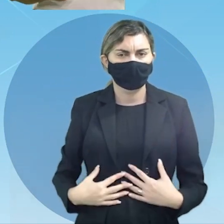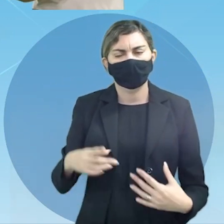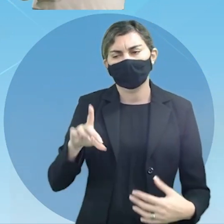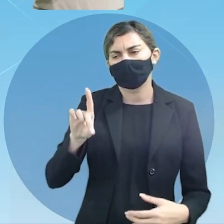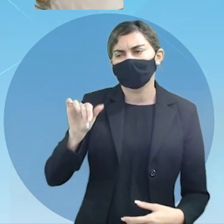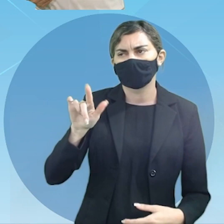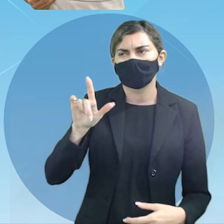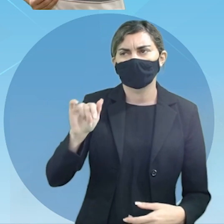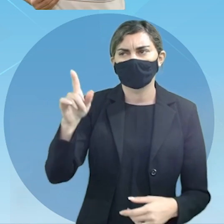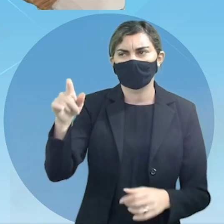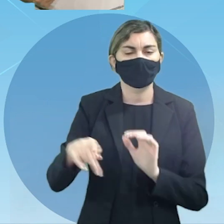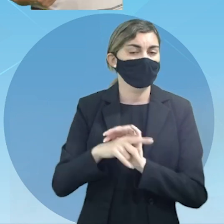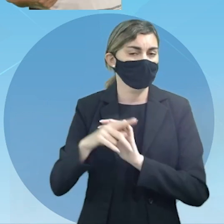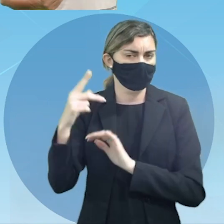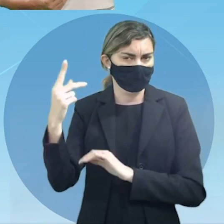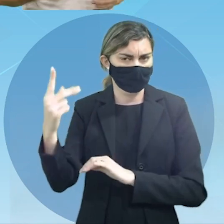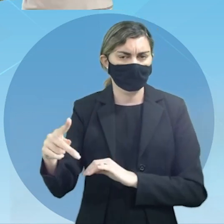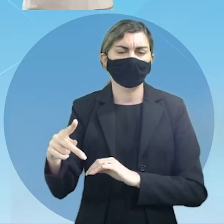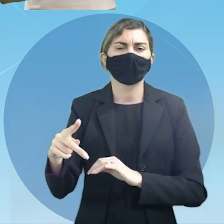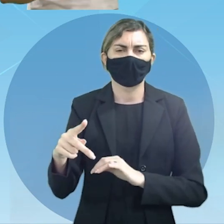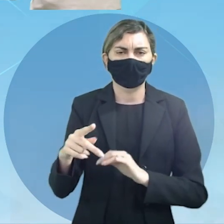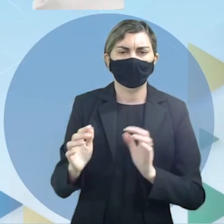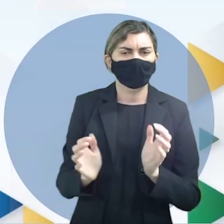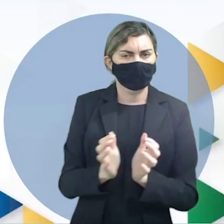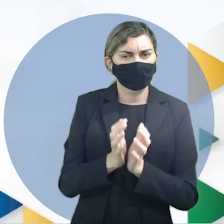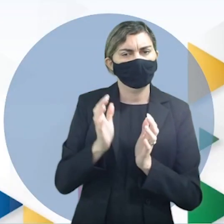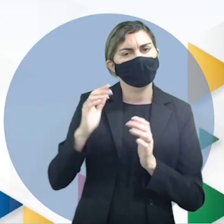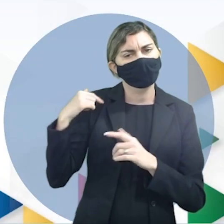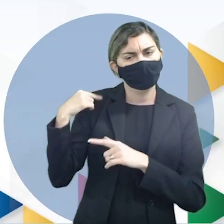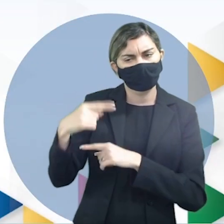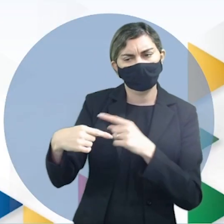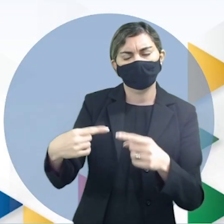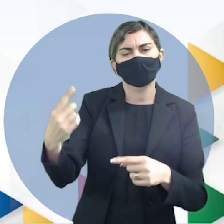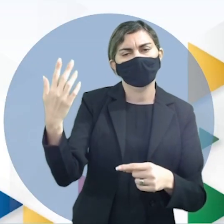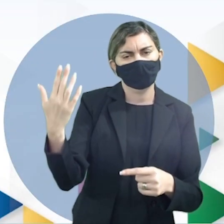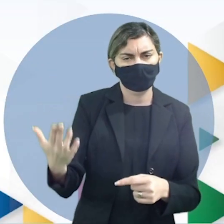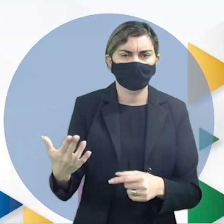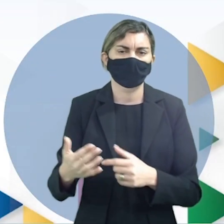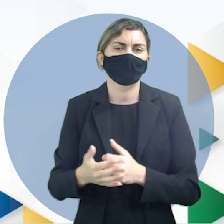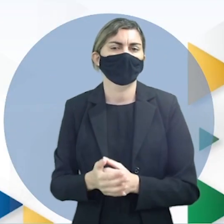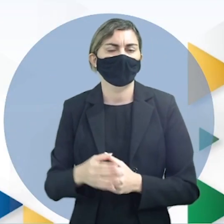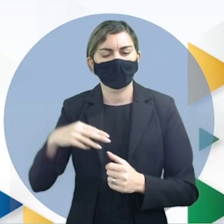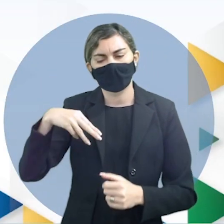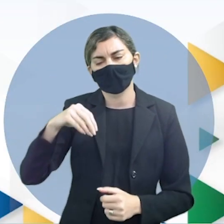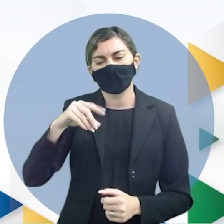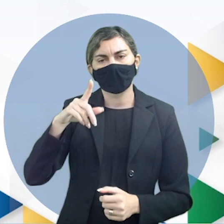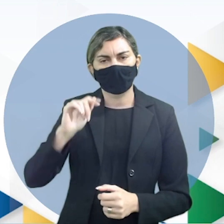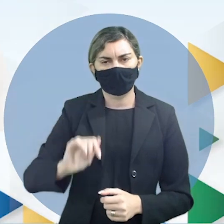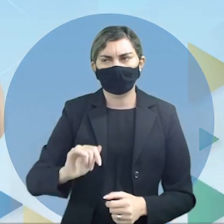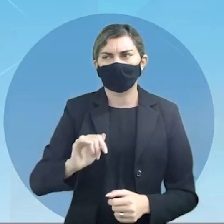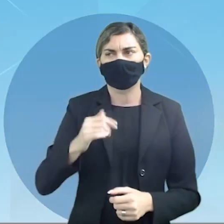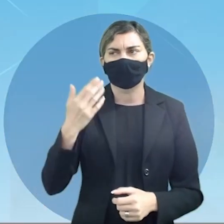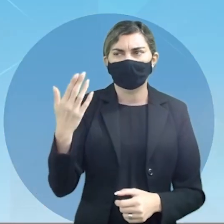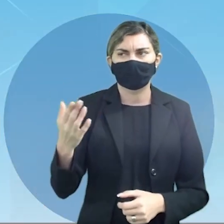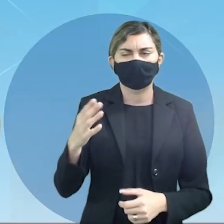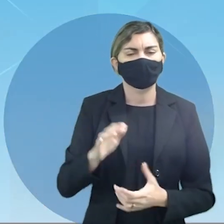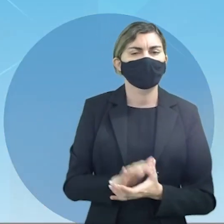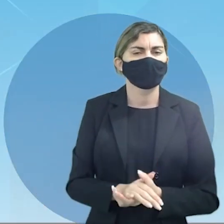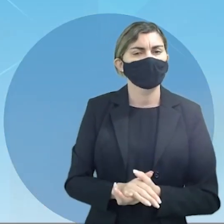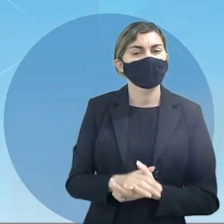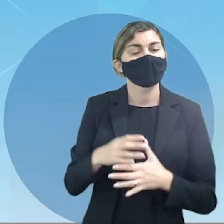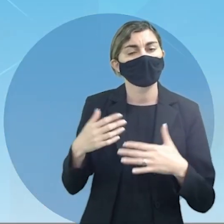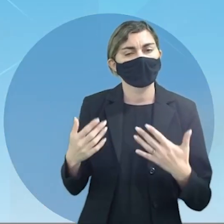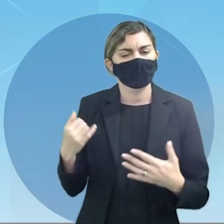Dalai pertence justamente a essa linhagem certo de monges tibetanos